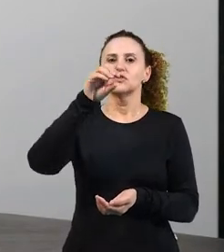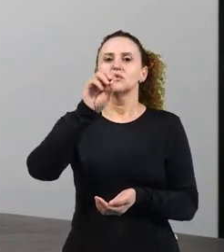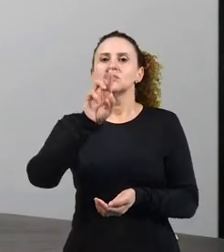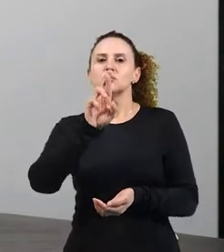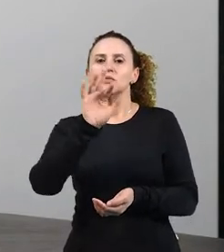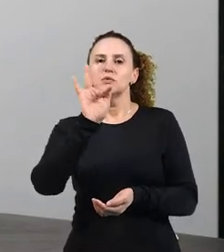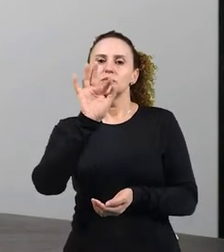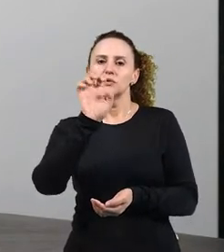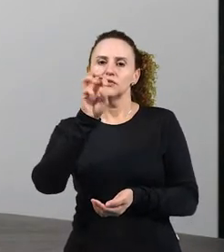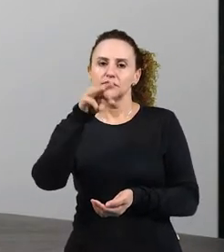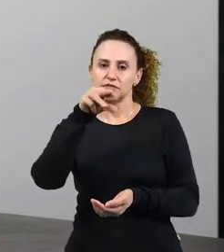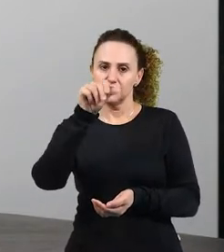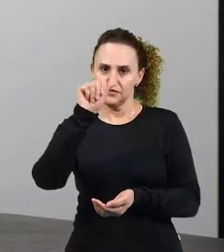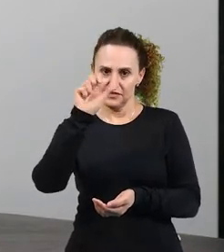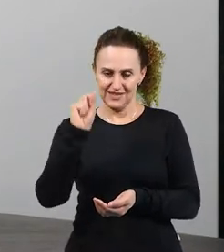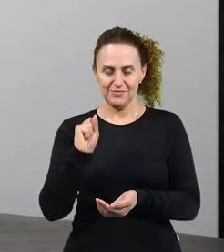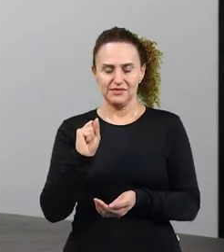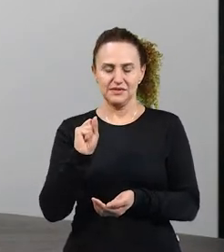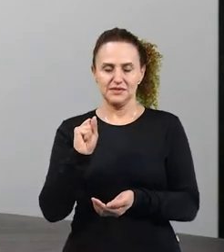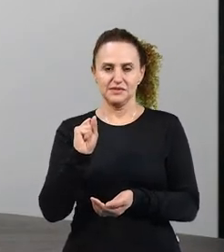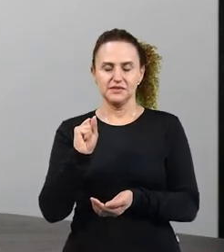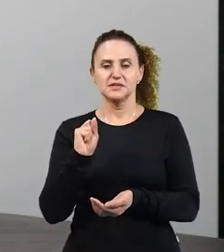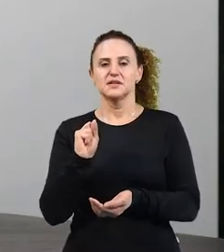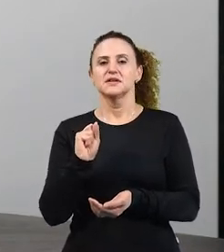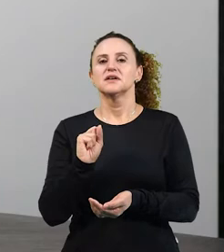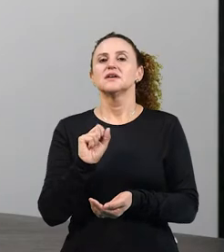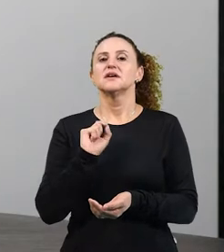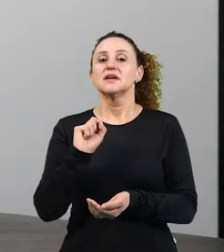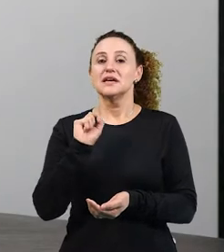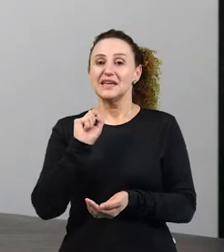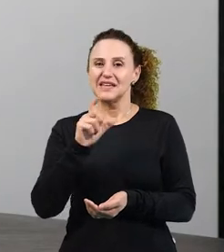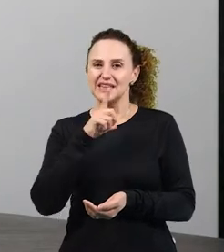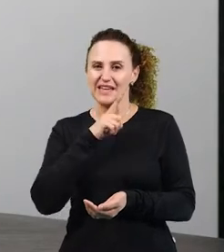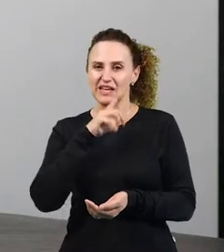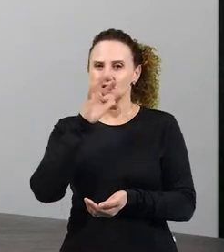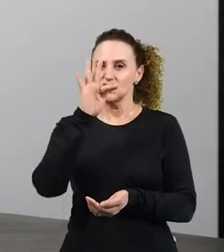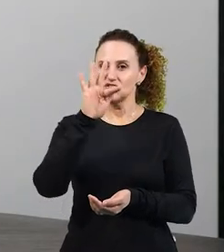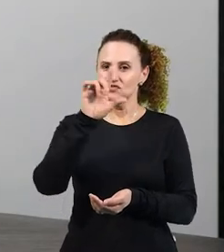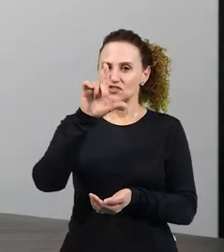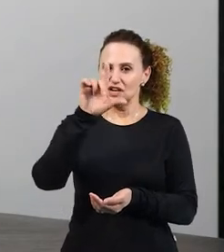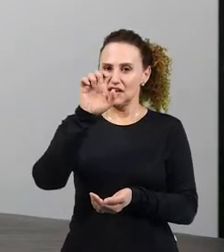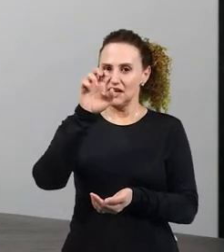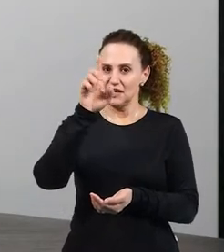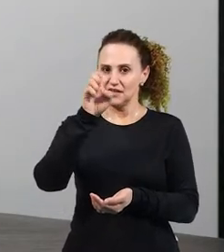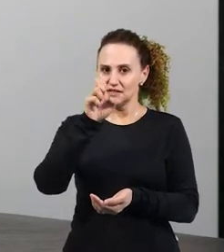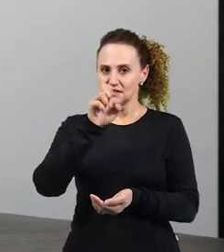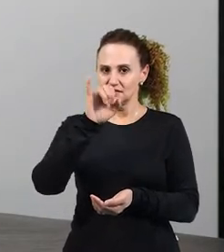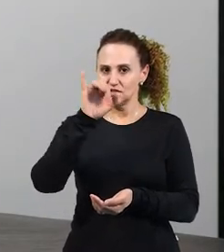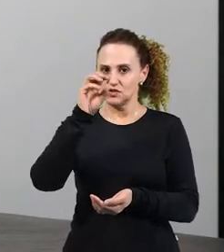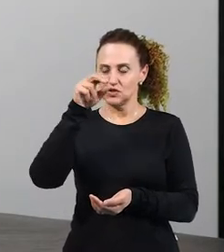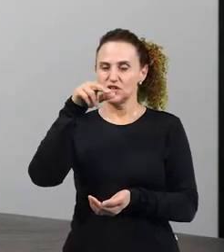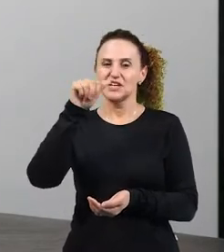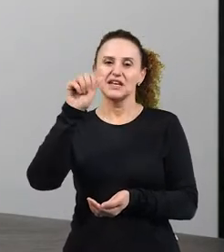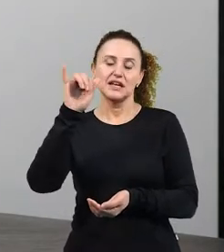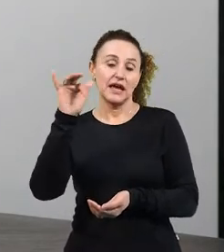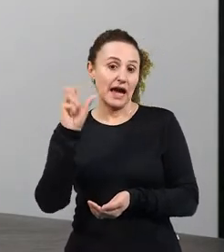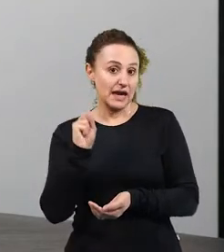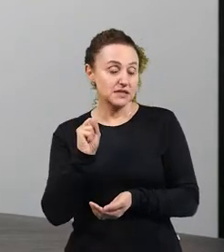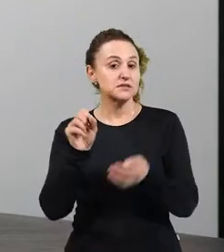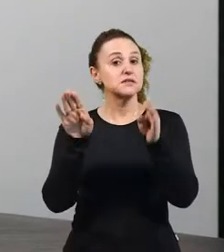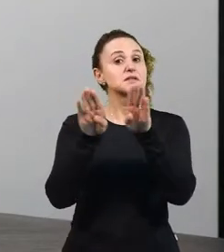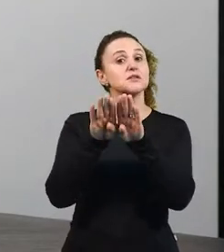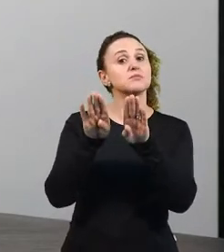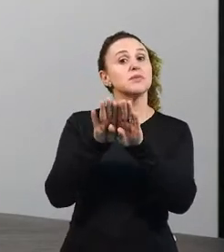nominais e os morfemas flexionais verbais. Então, o verbo flexiona